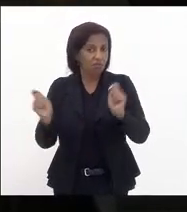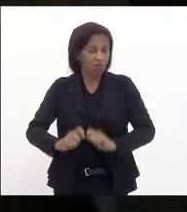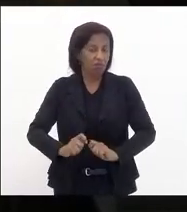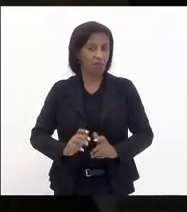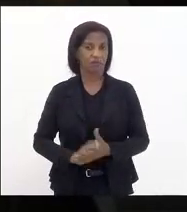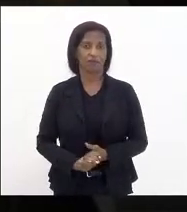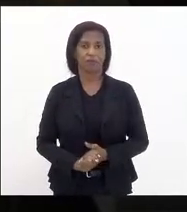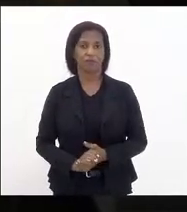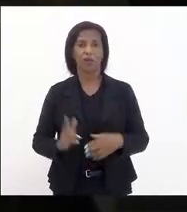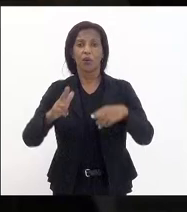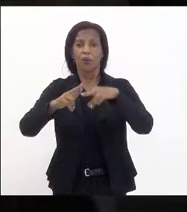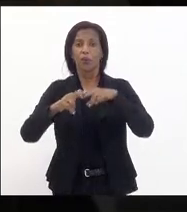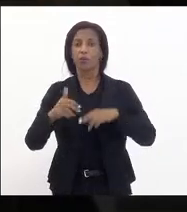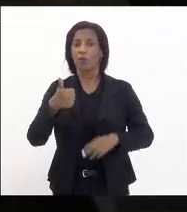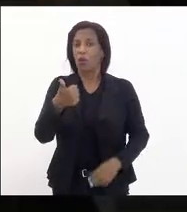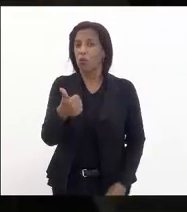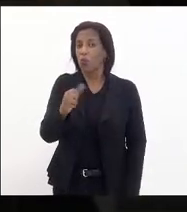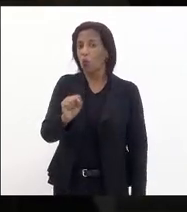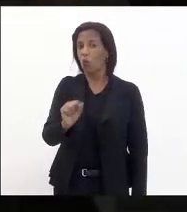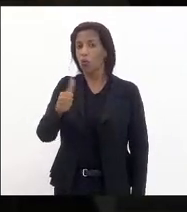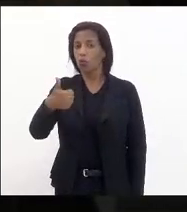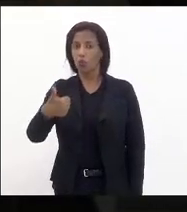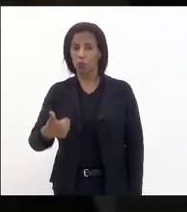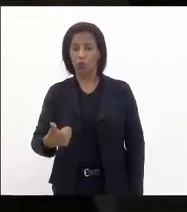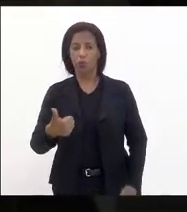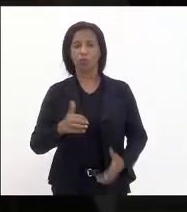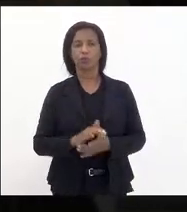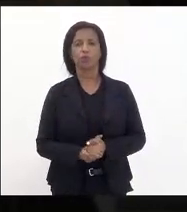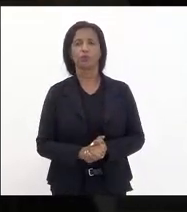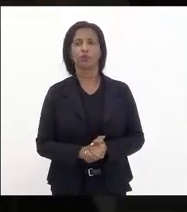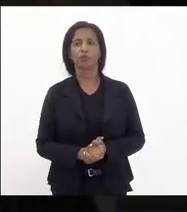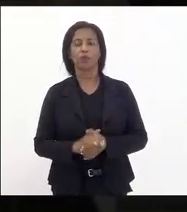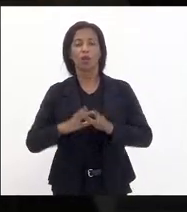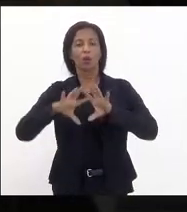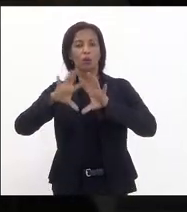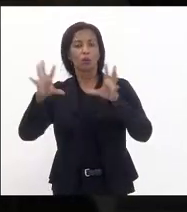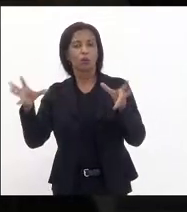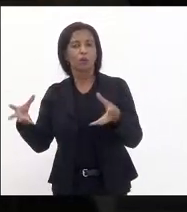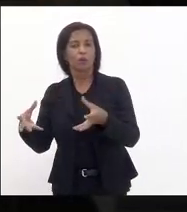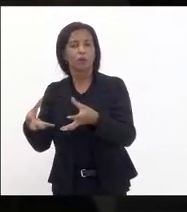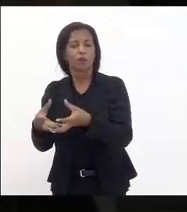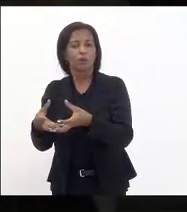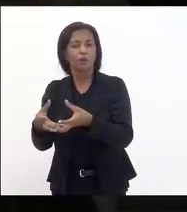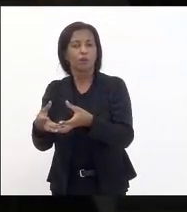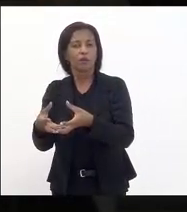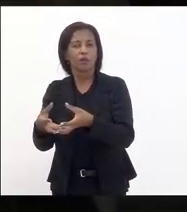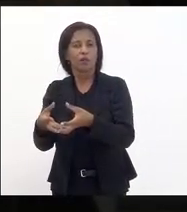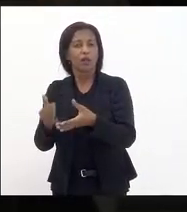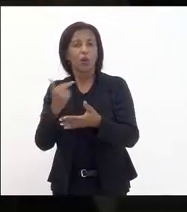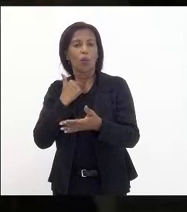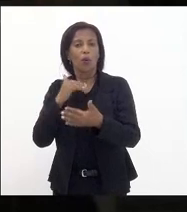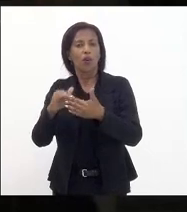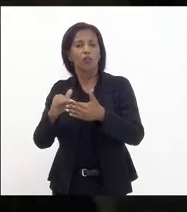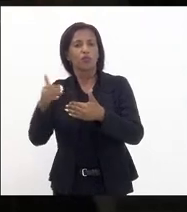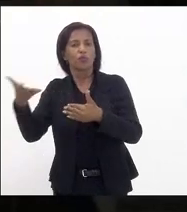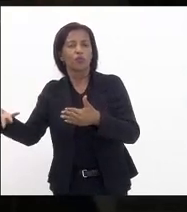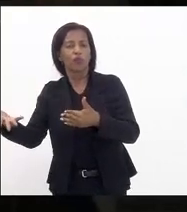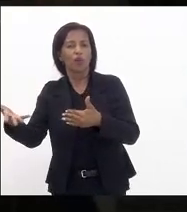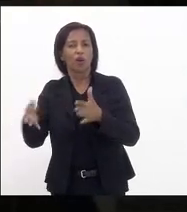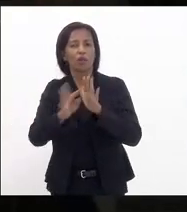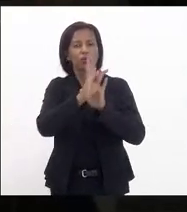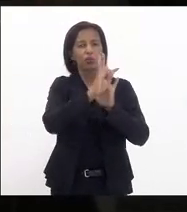por isso que a 181 não pode ficar de fora do